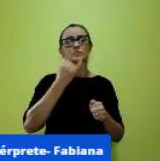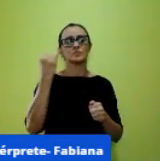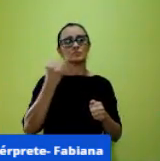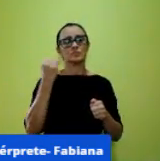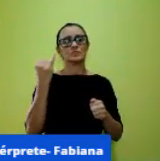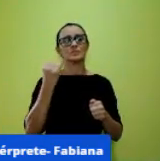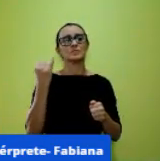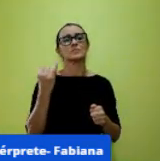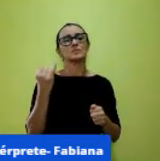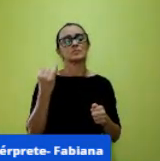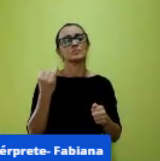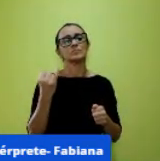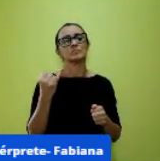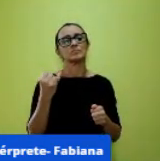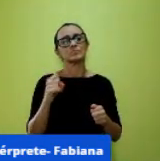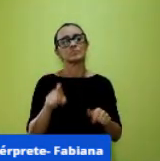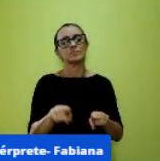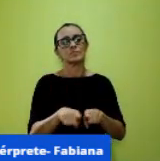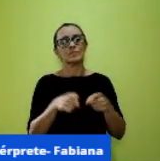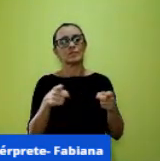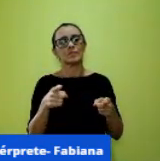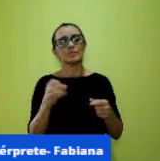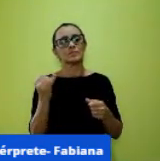maior aprofundamento sem uma